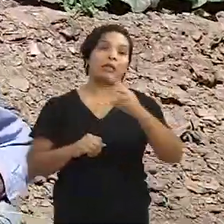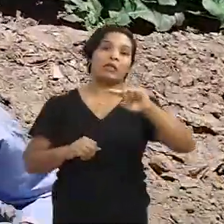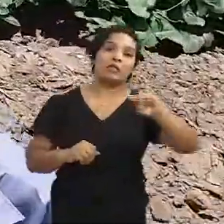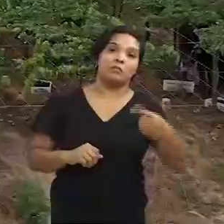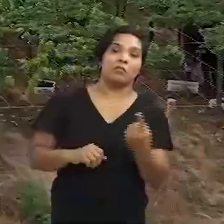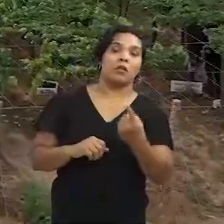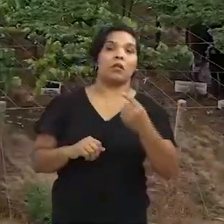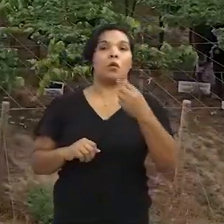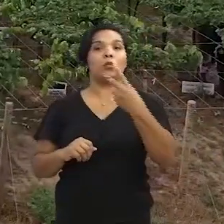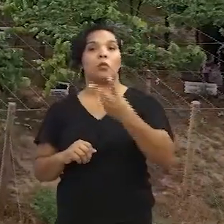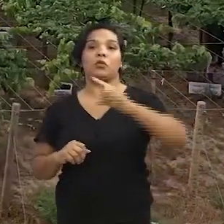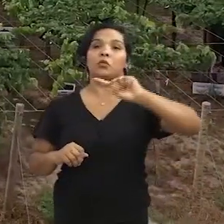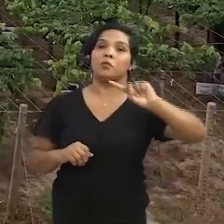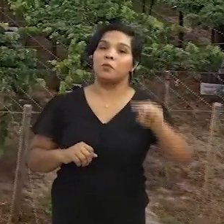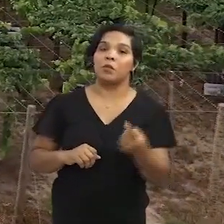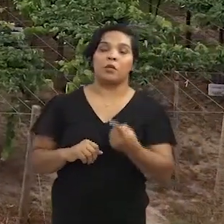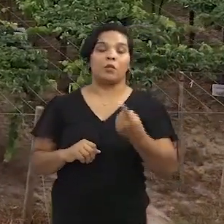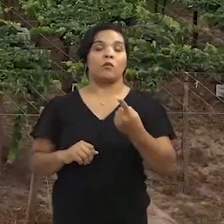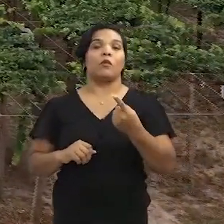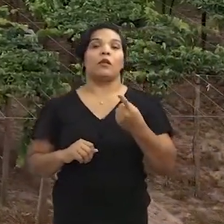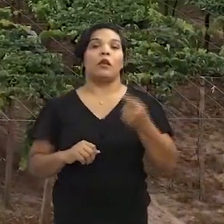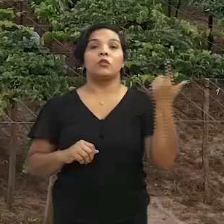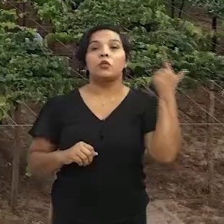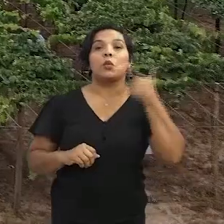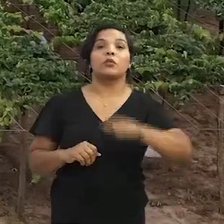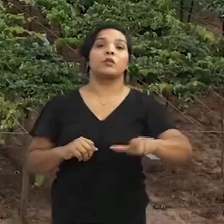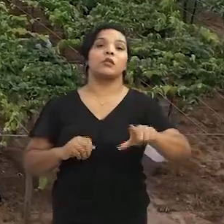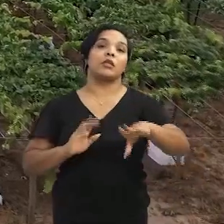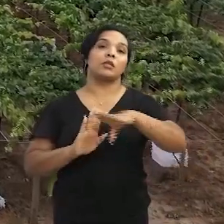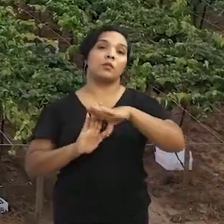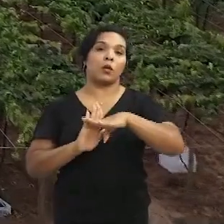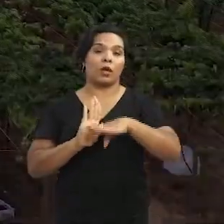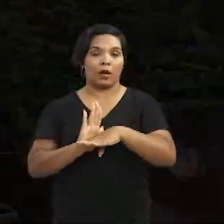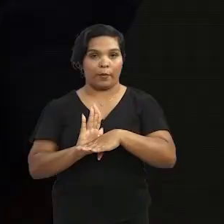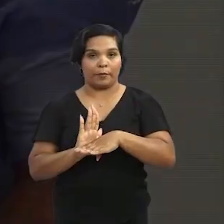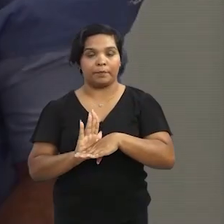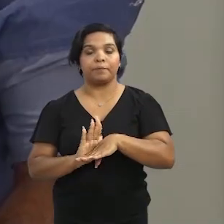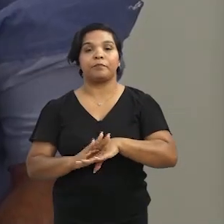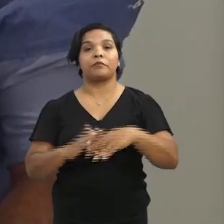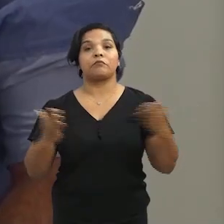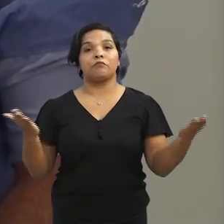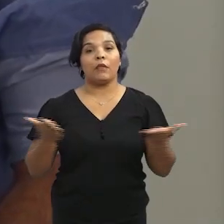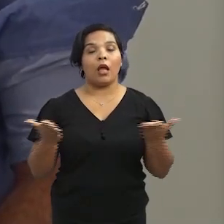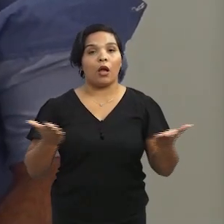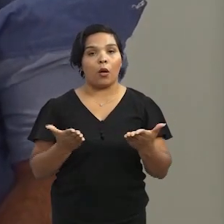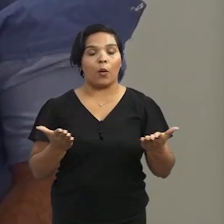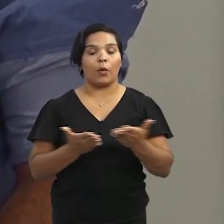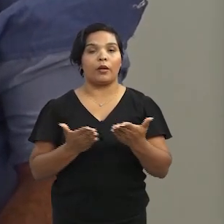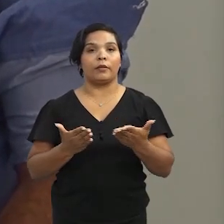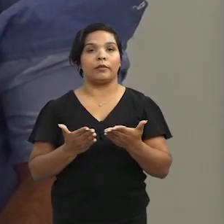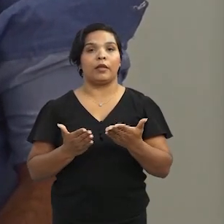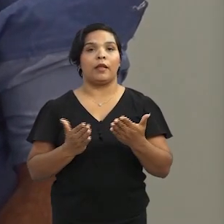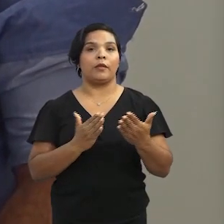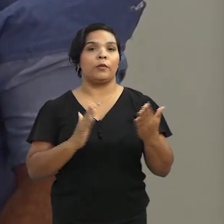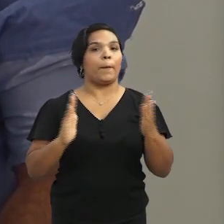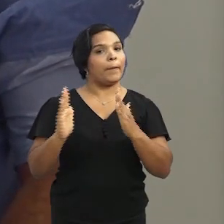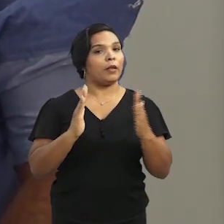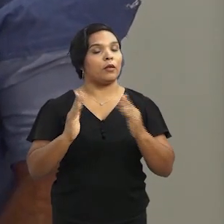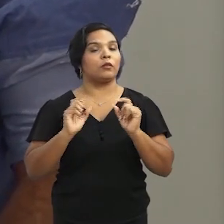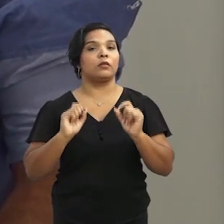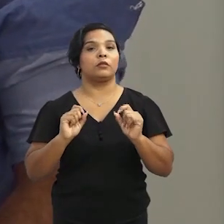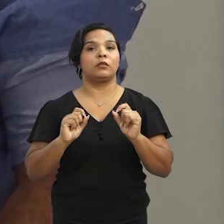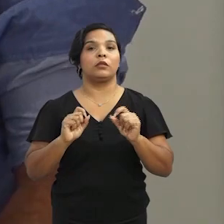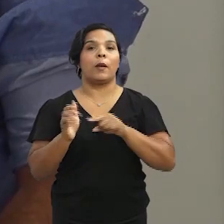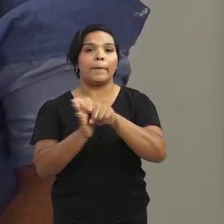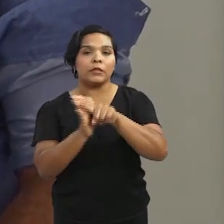3 mil quilos por hectare, 2 mil quilos por hectare, o que a gente conseguir nesse programa. Então, a gente está na fase, vamos dizer assim,